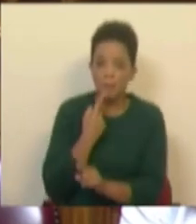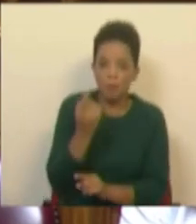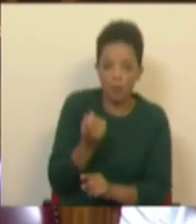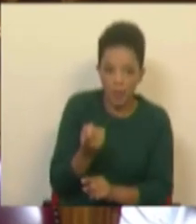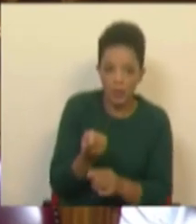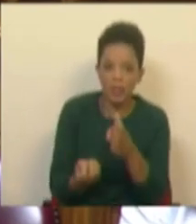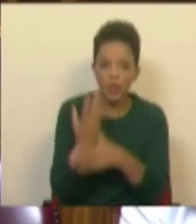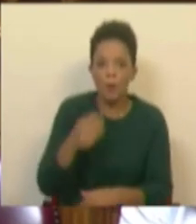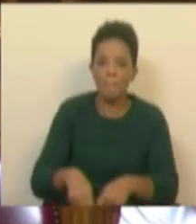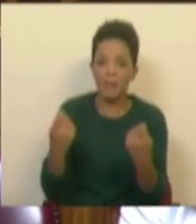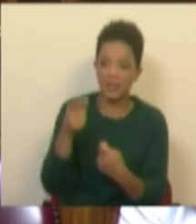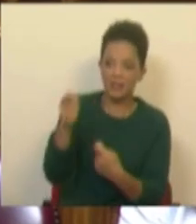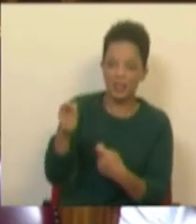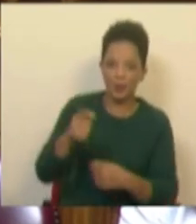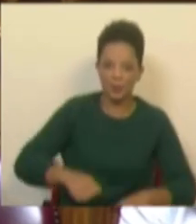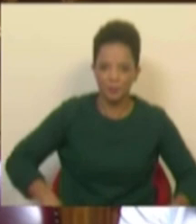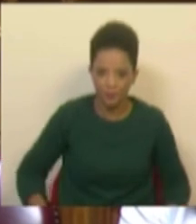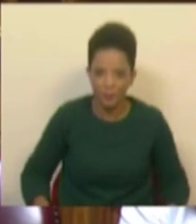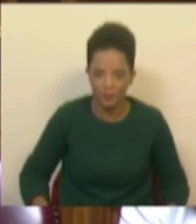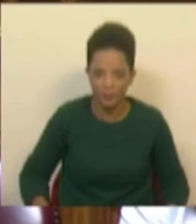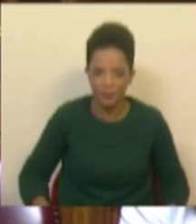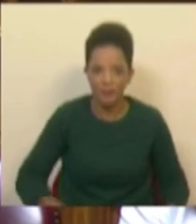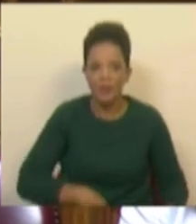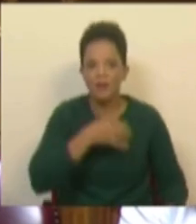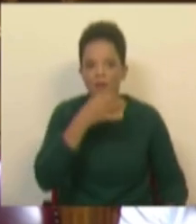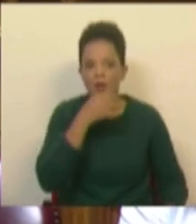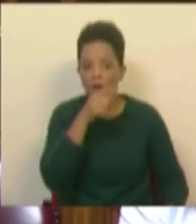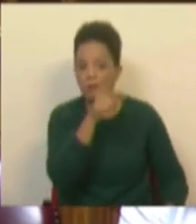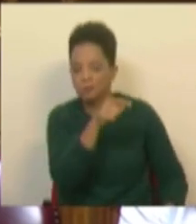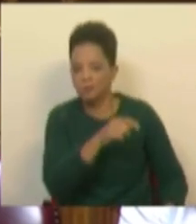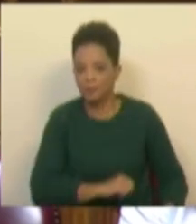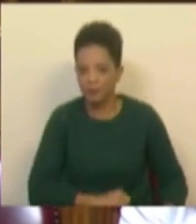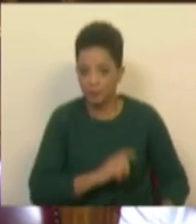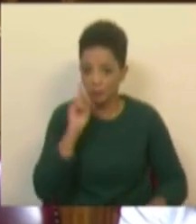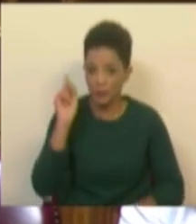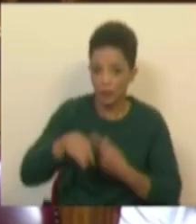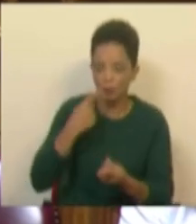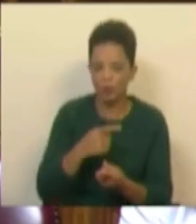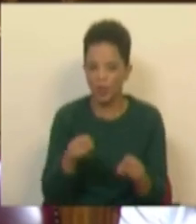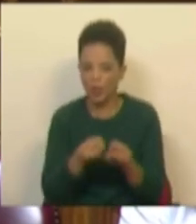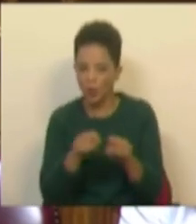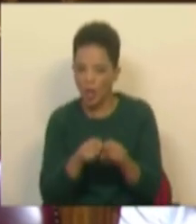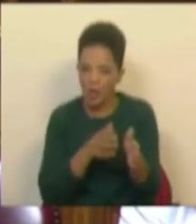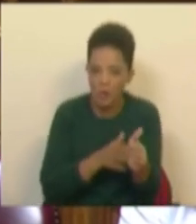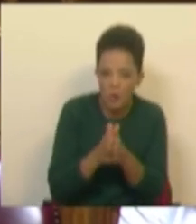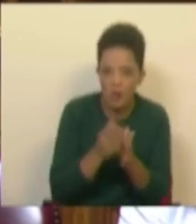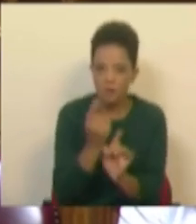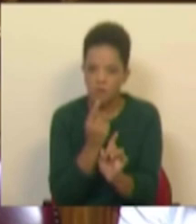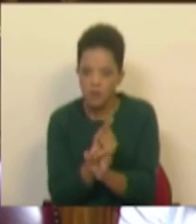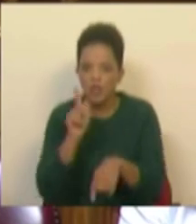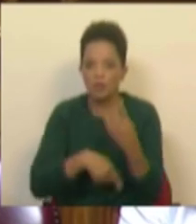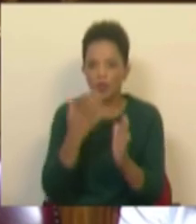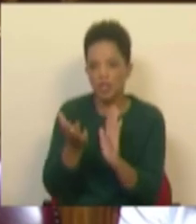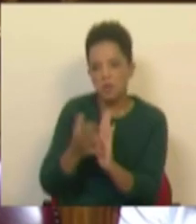quem fundou aquele partido com quem falou ali daquela tribuna. Depois de bajular e usar e manipular, deitam